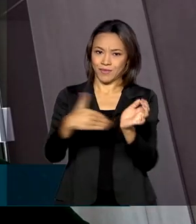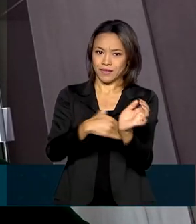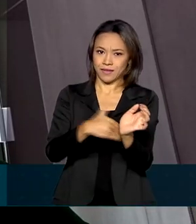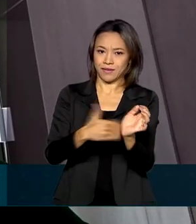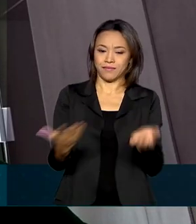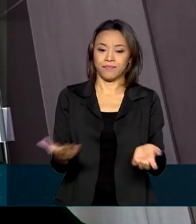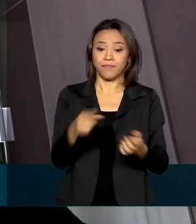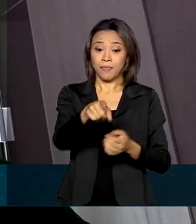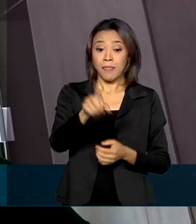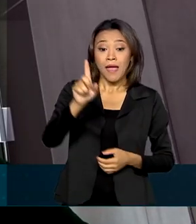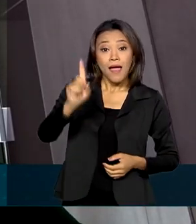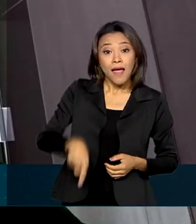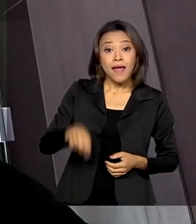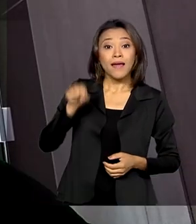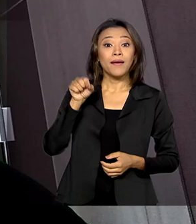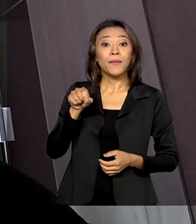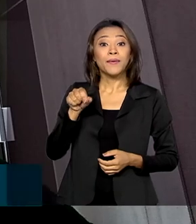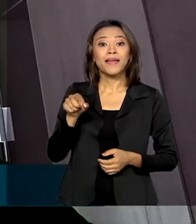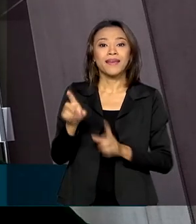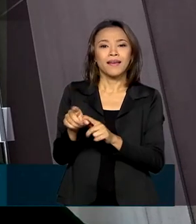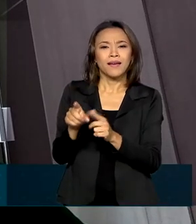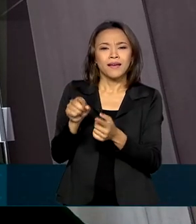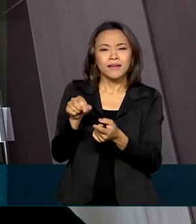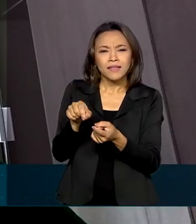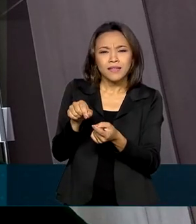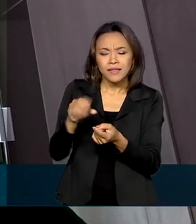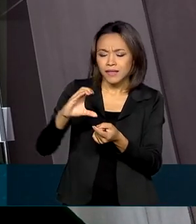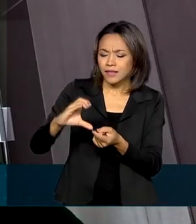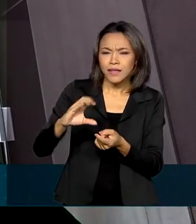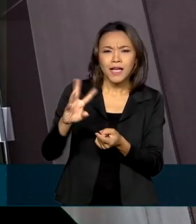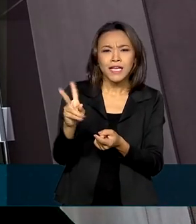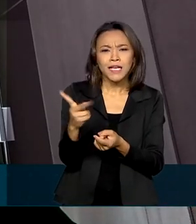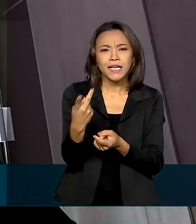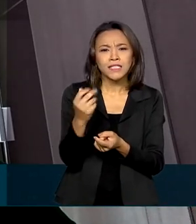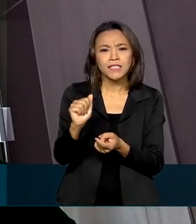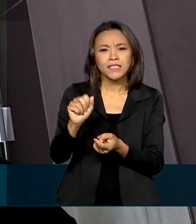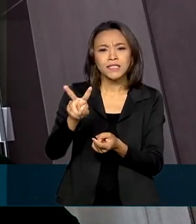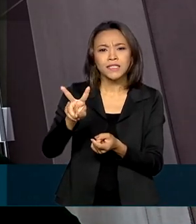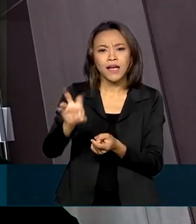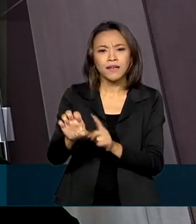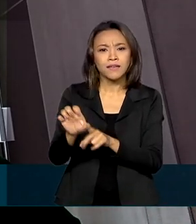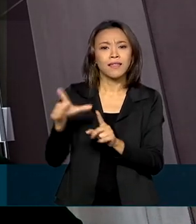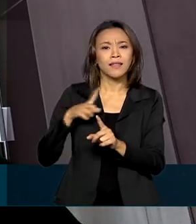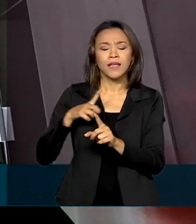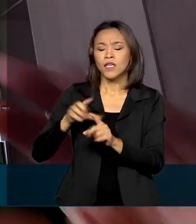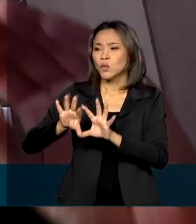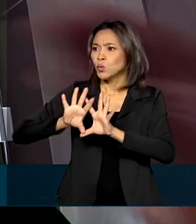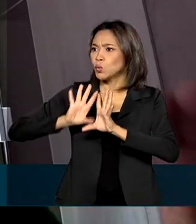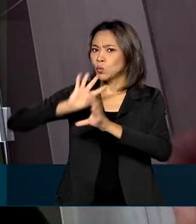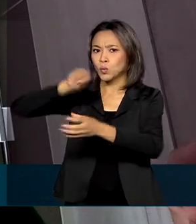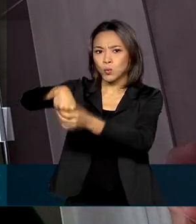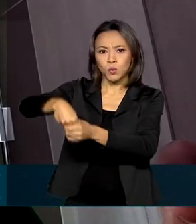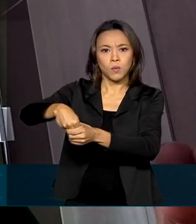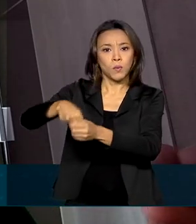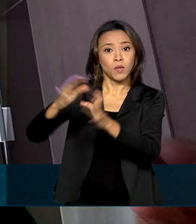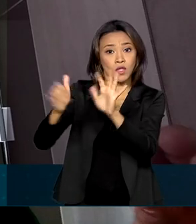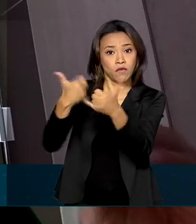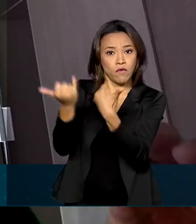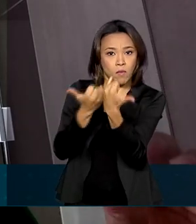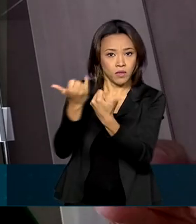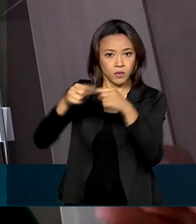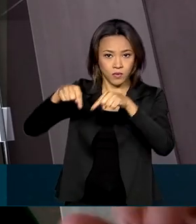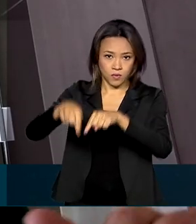endereço, um apelido, um atalho que identifica todos os dados da sua conta através de um único elemento.